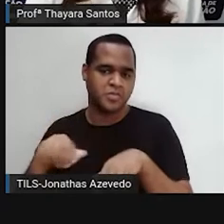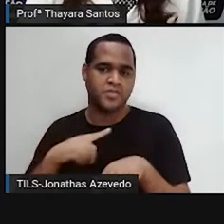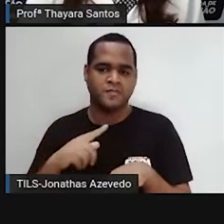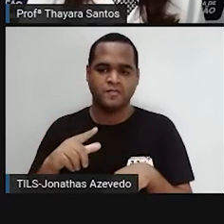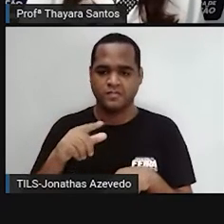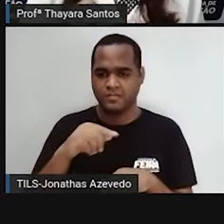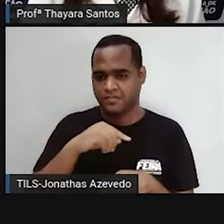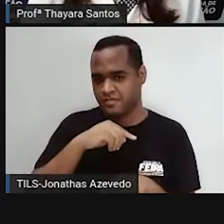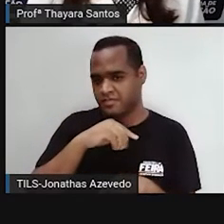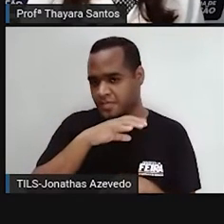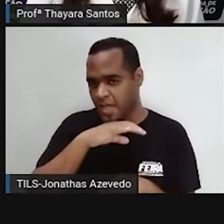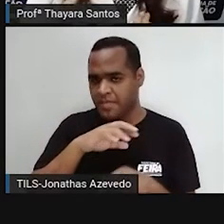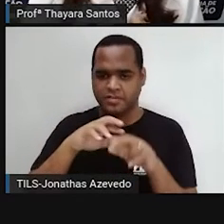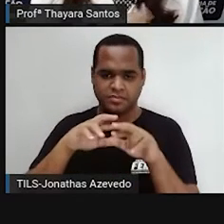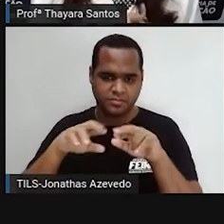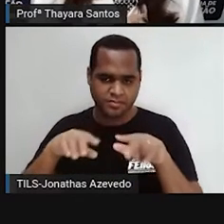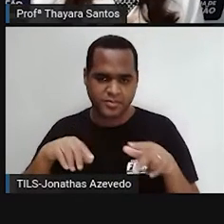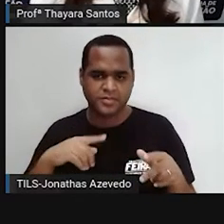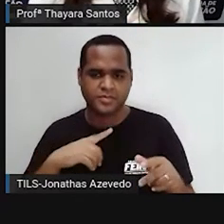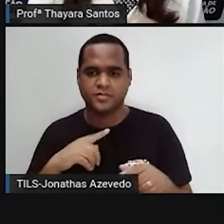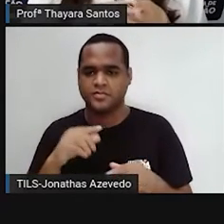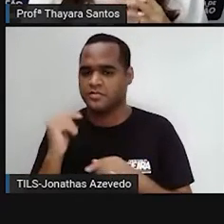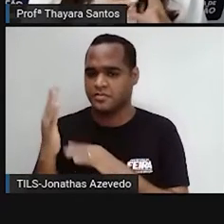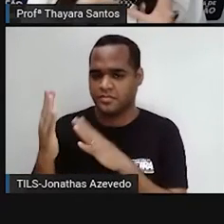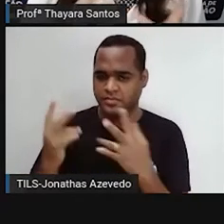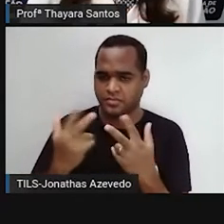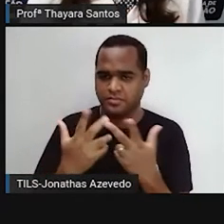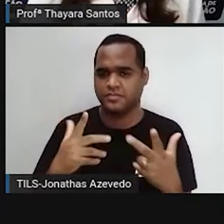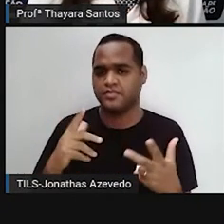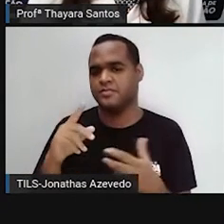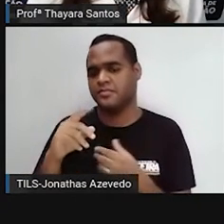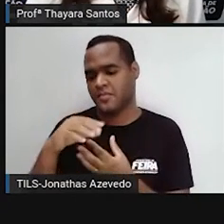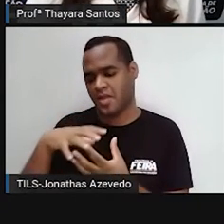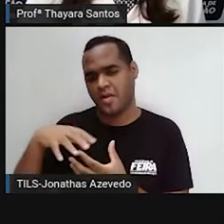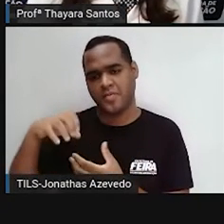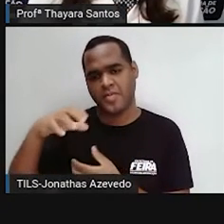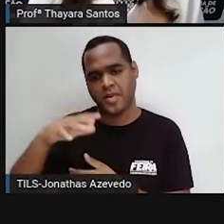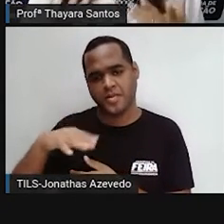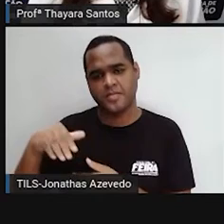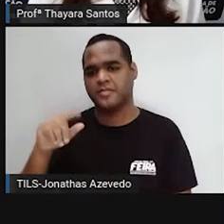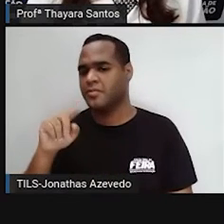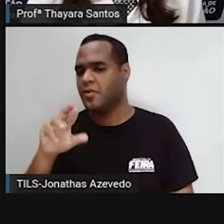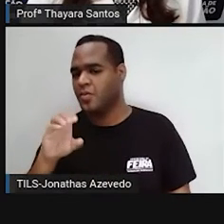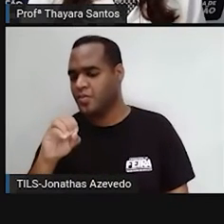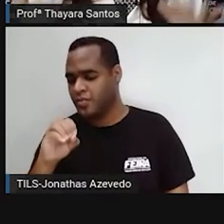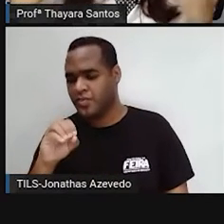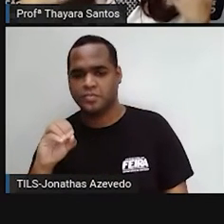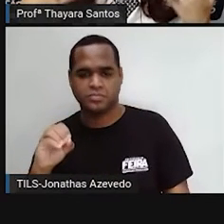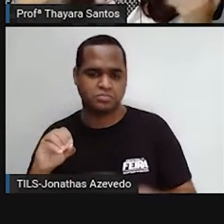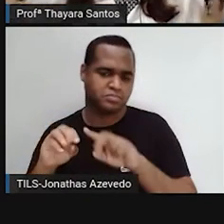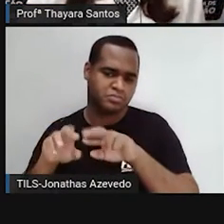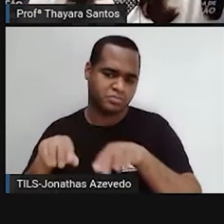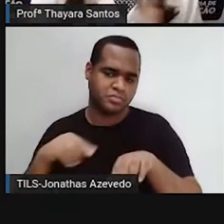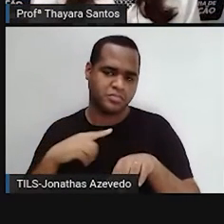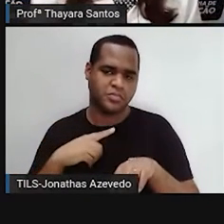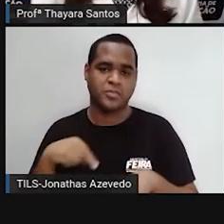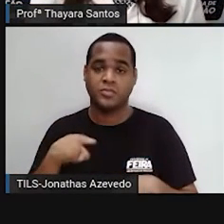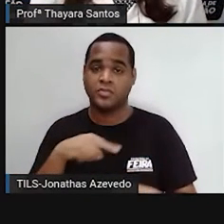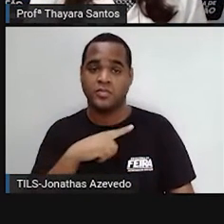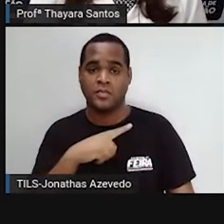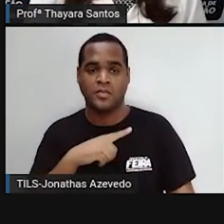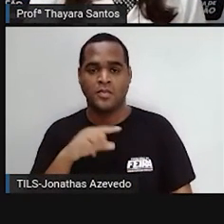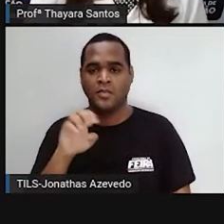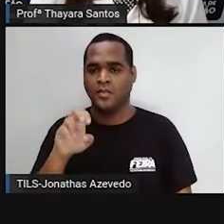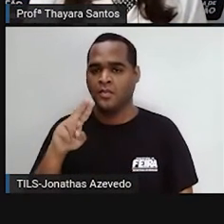plantas, fumbos, protozoários, algas, todos esses apresentam células eucarióticas. Nós temos células